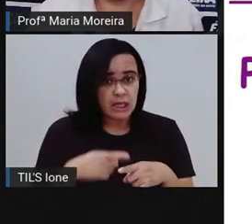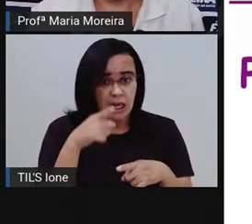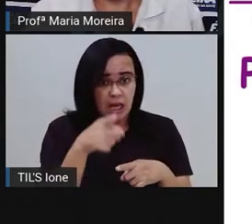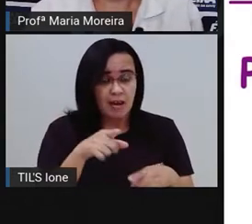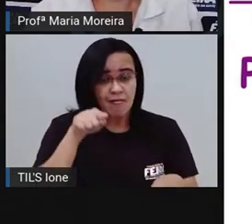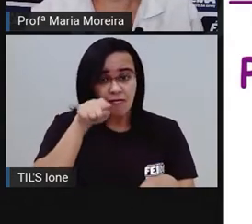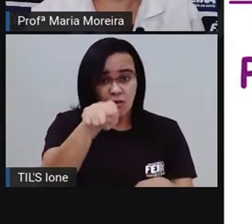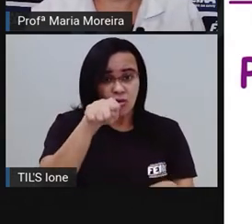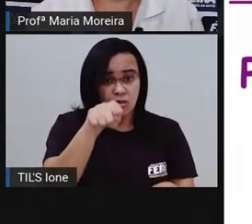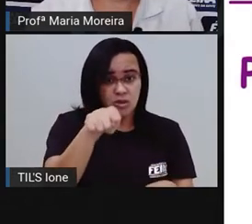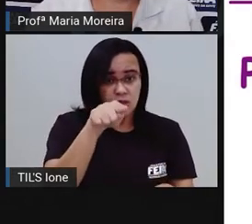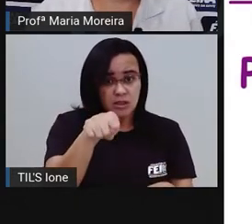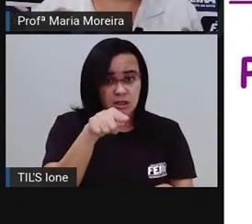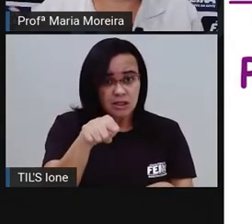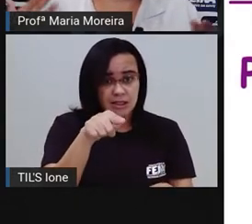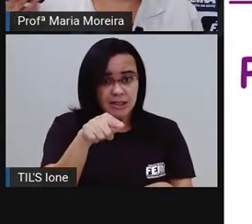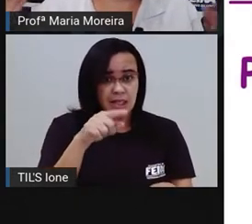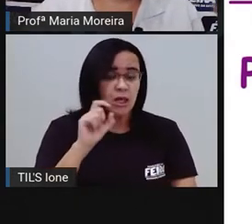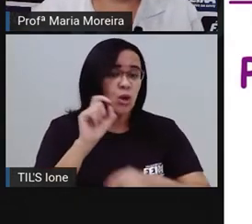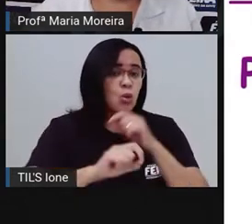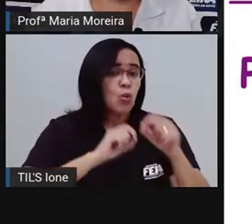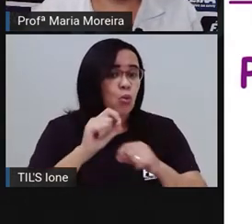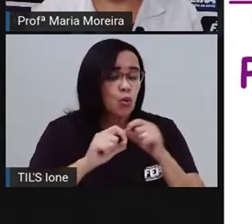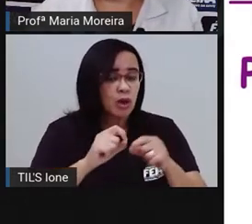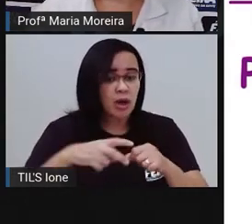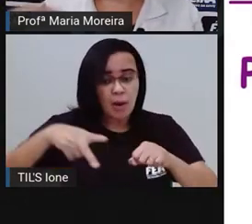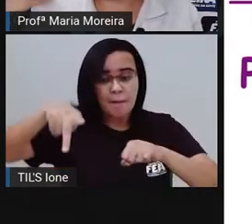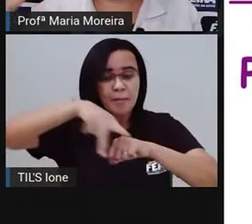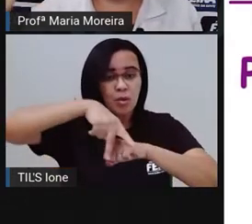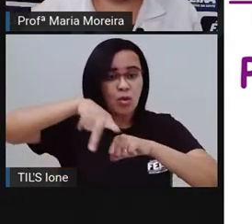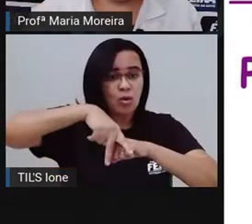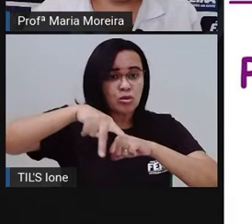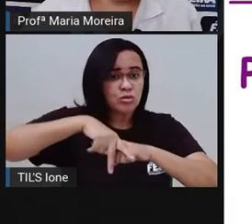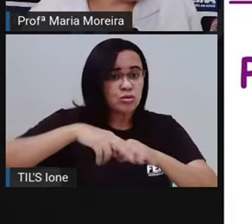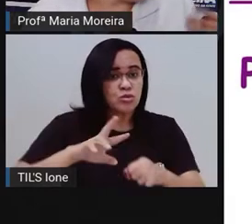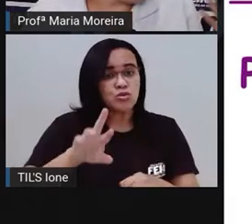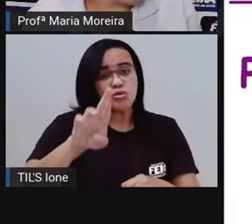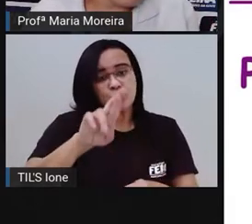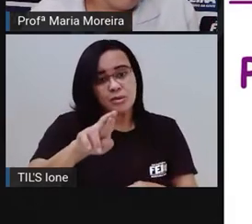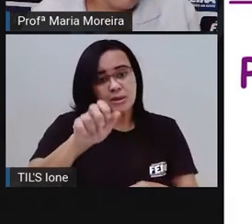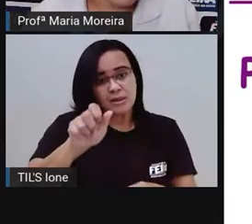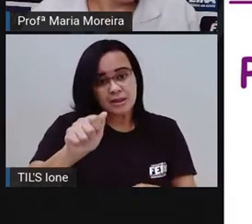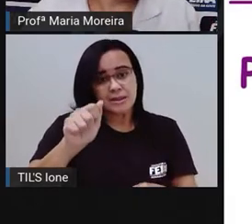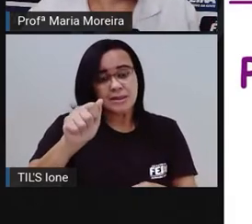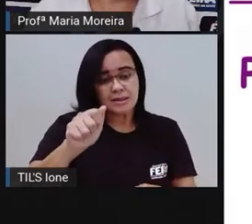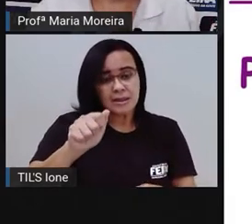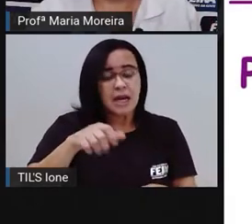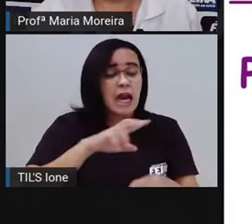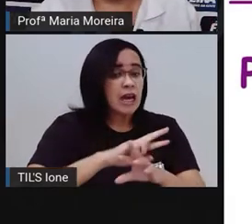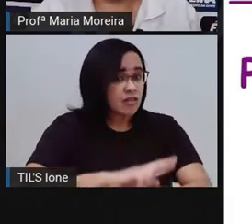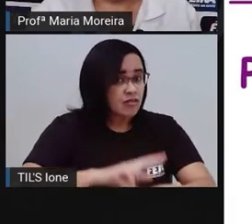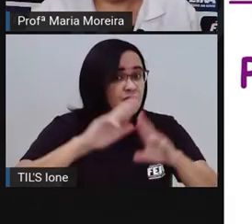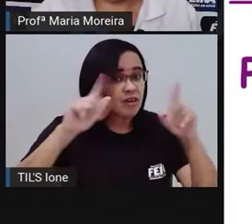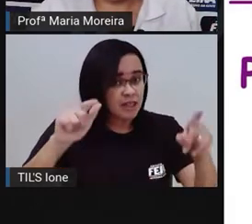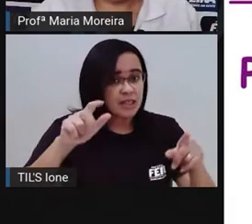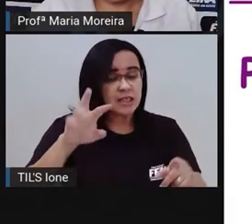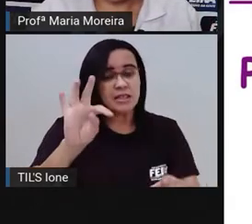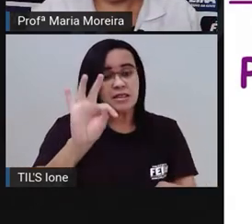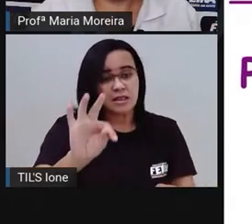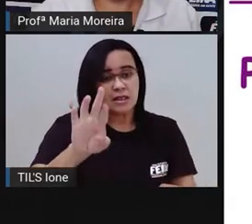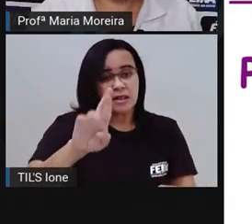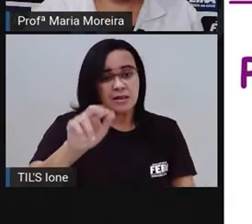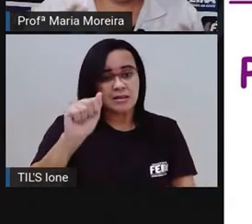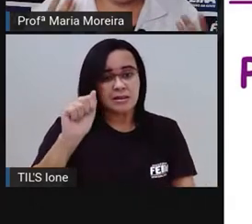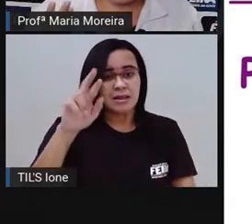gramática, o você, ele é um pronome de tratamento. Assim como o senhor, como senhora. Então, o você, ele seria um pronome de